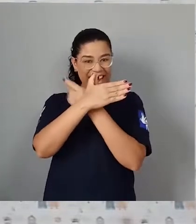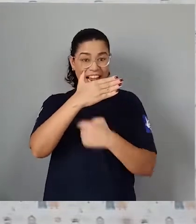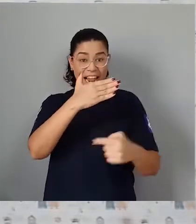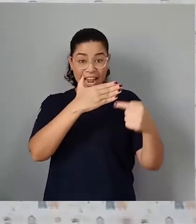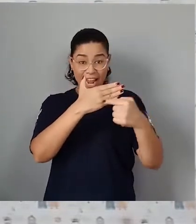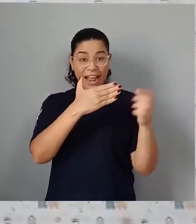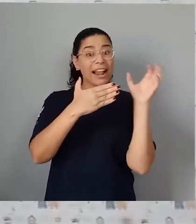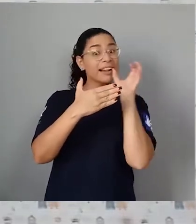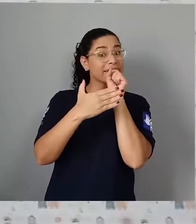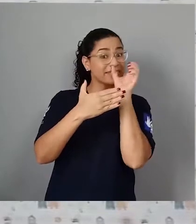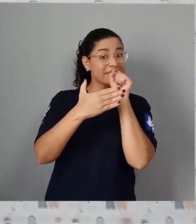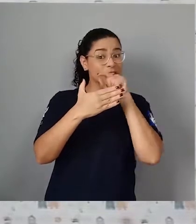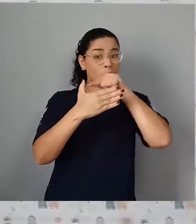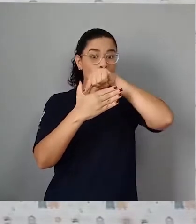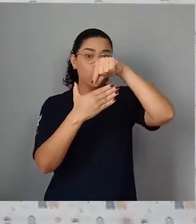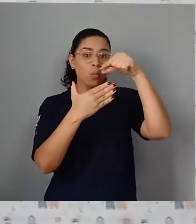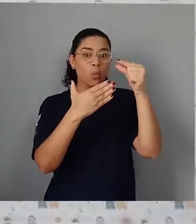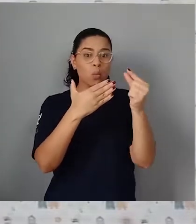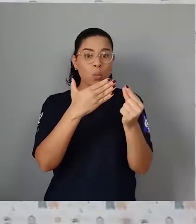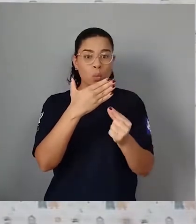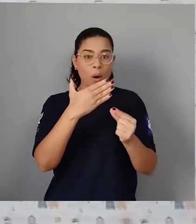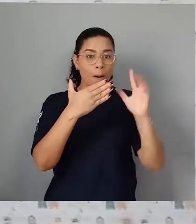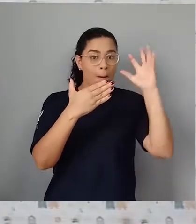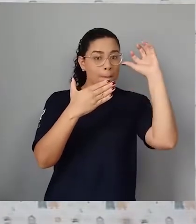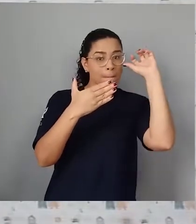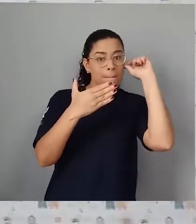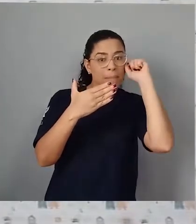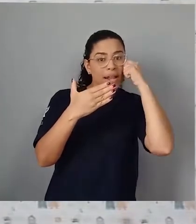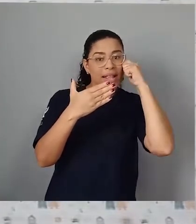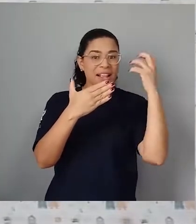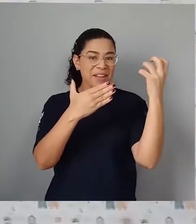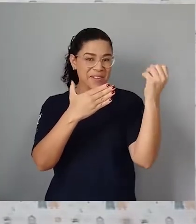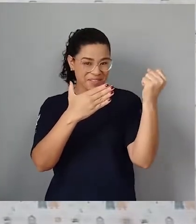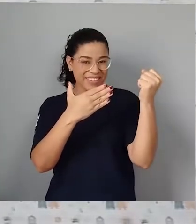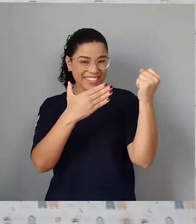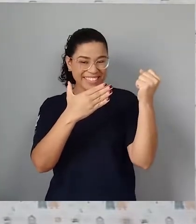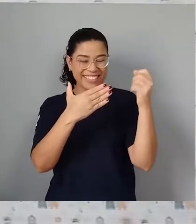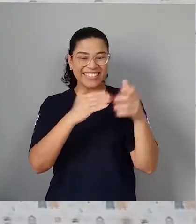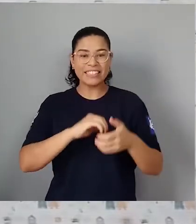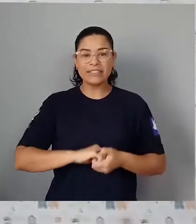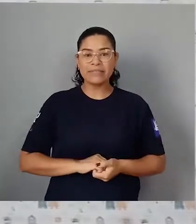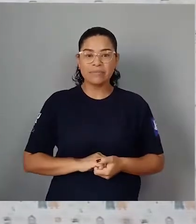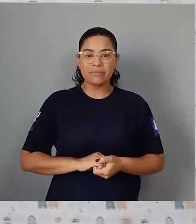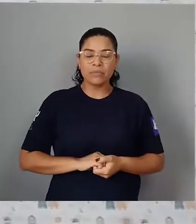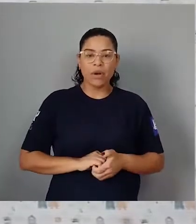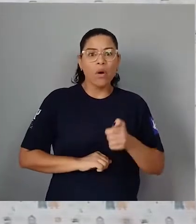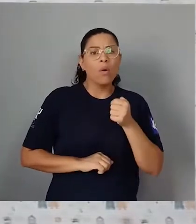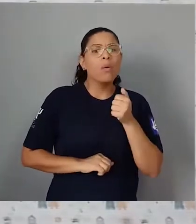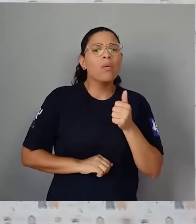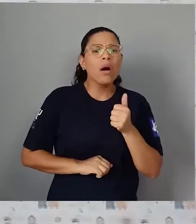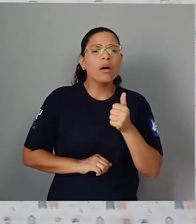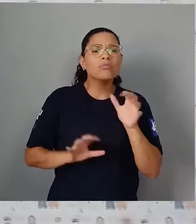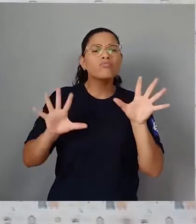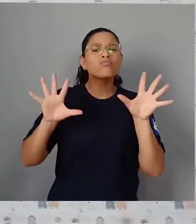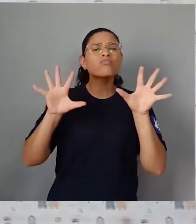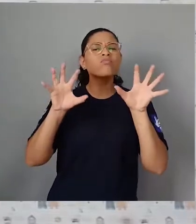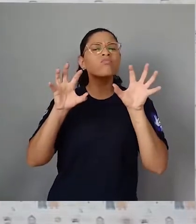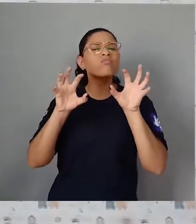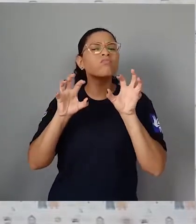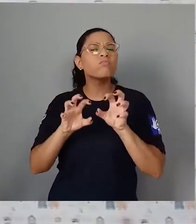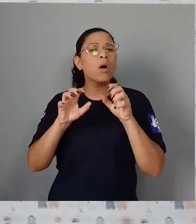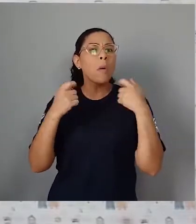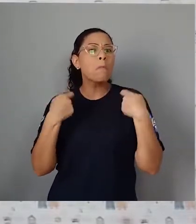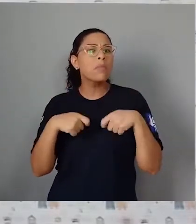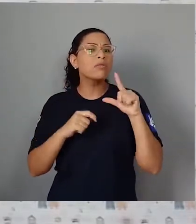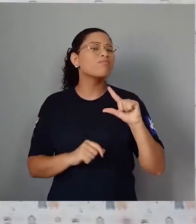pontas das asas brancas e pretas. Pessoal, já é tarde. Eu preciso